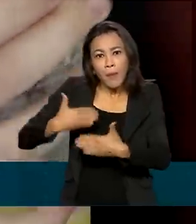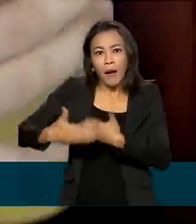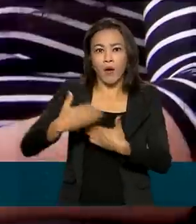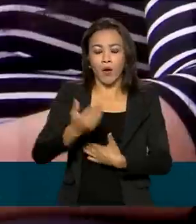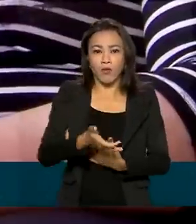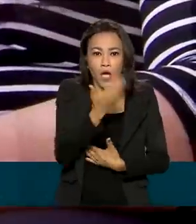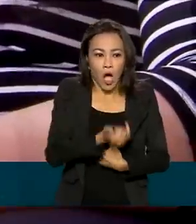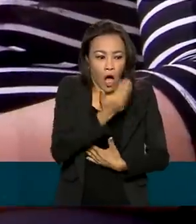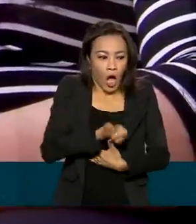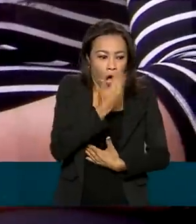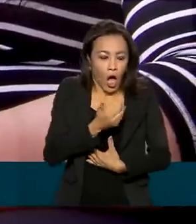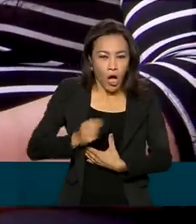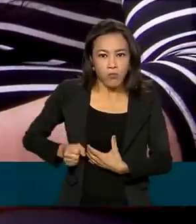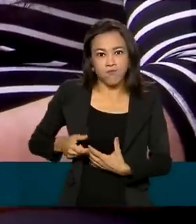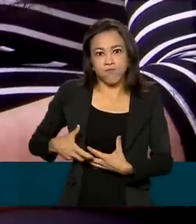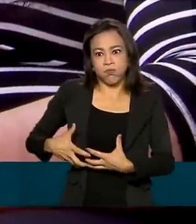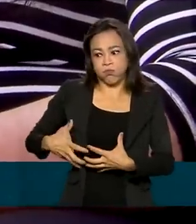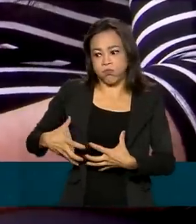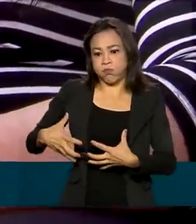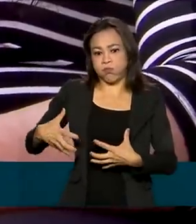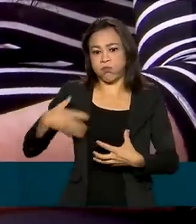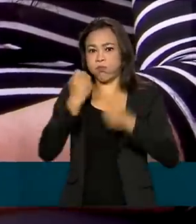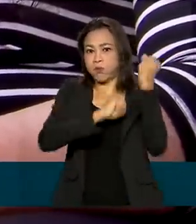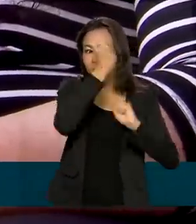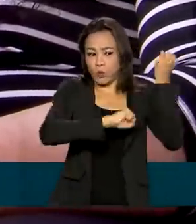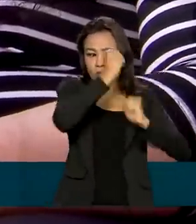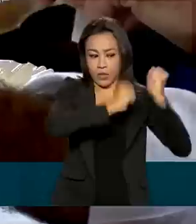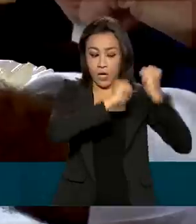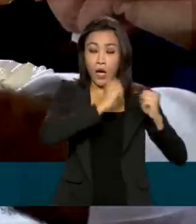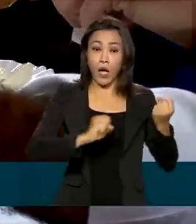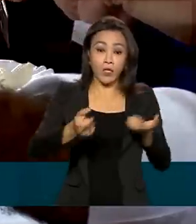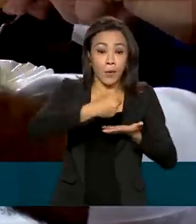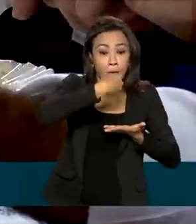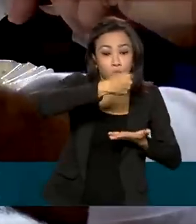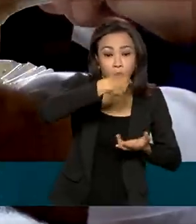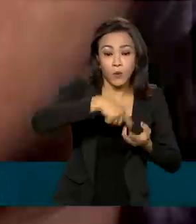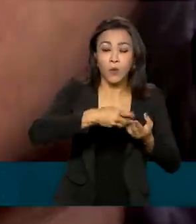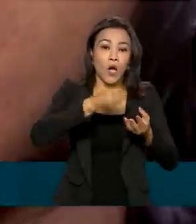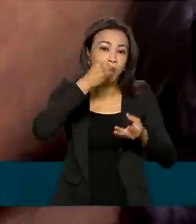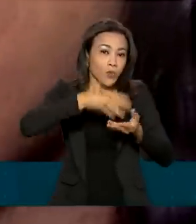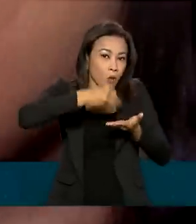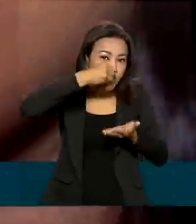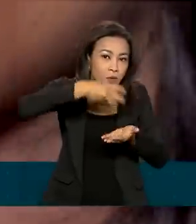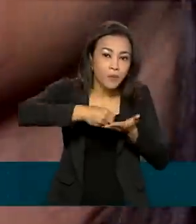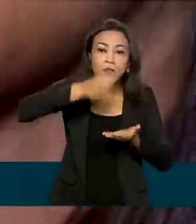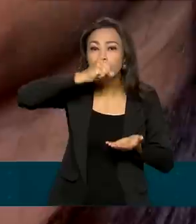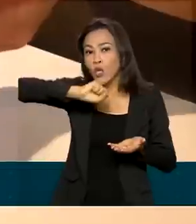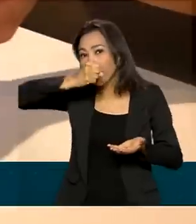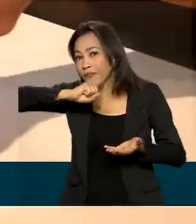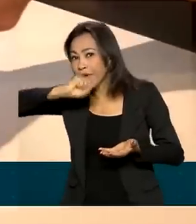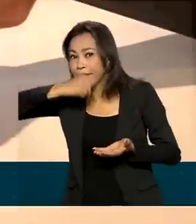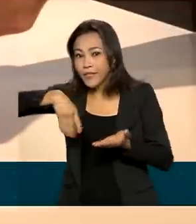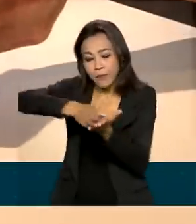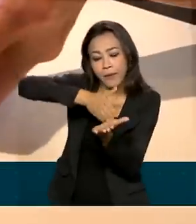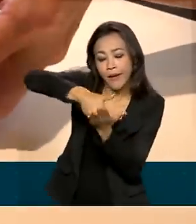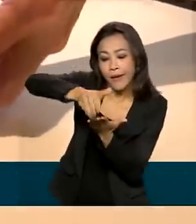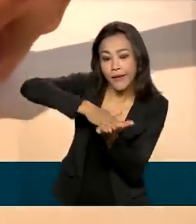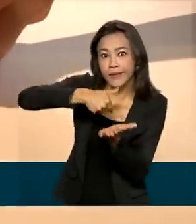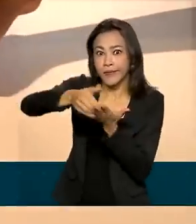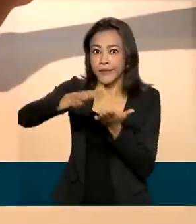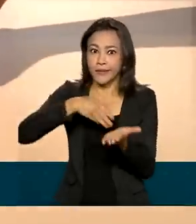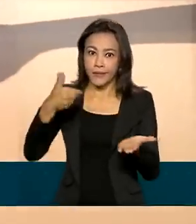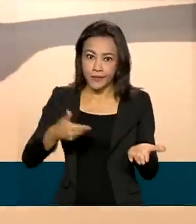excessivo de produtos ultraprocessados, como biscoitos, margarina e sorvetes, por exemplo, ou de